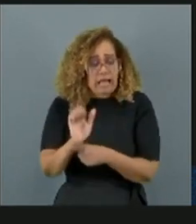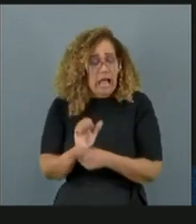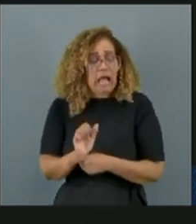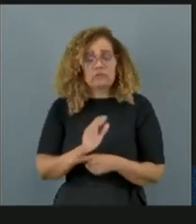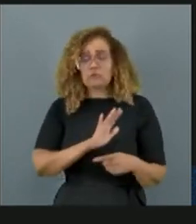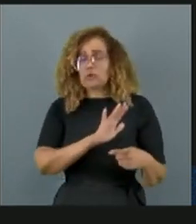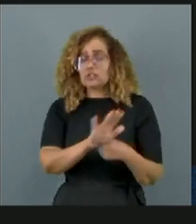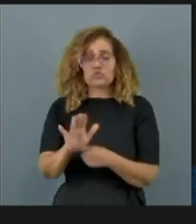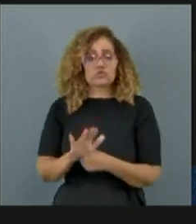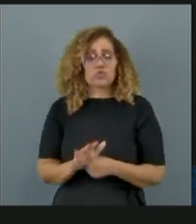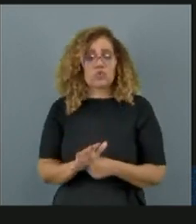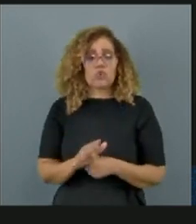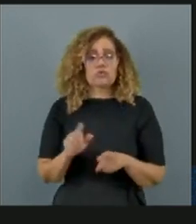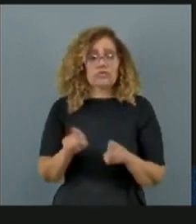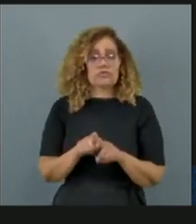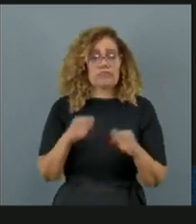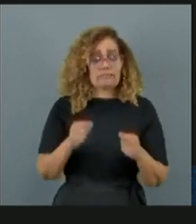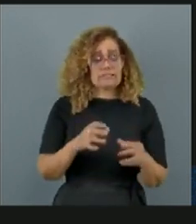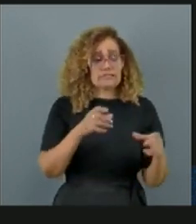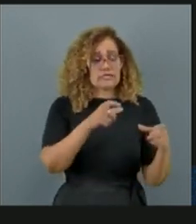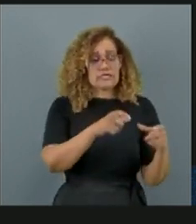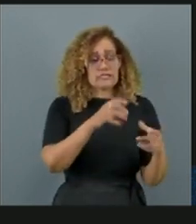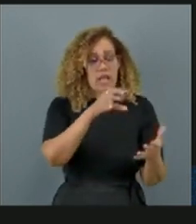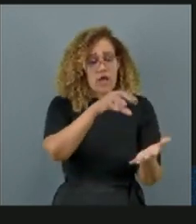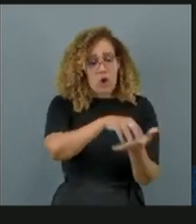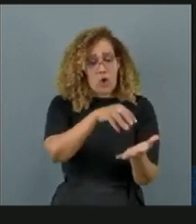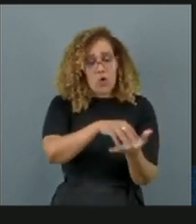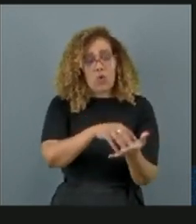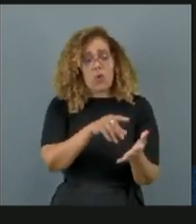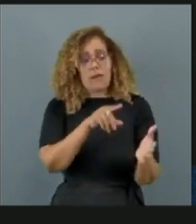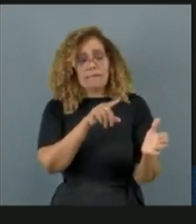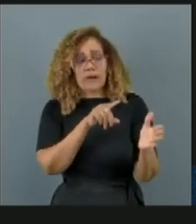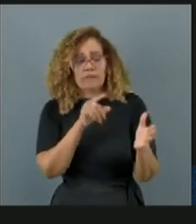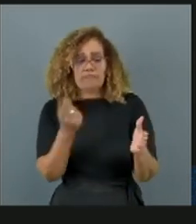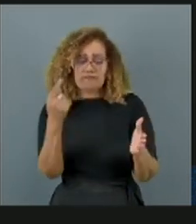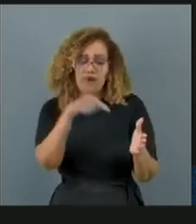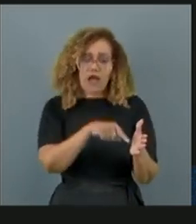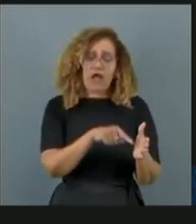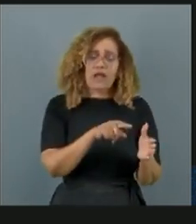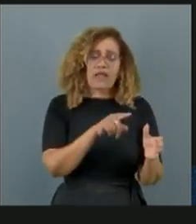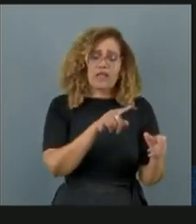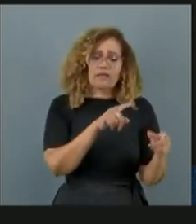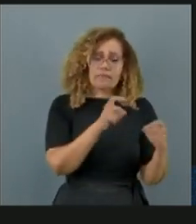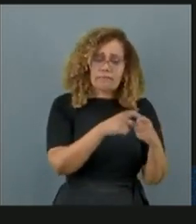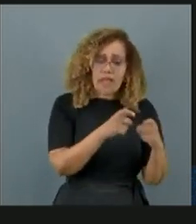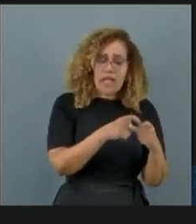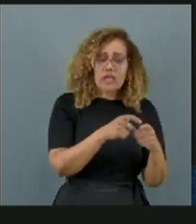ser. Sistema ambulatorial de saúde, onde você marca uma consulta, vai lá, consulta e vai embora trabalhar.